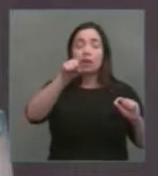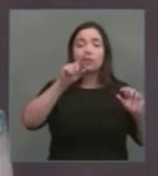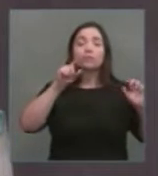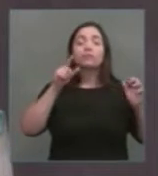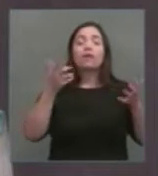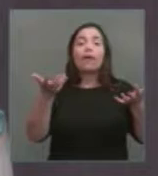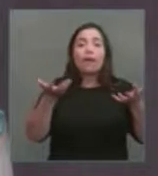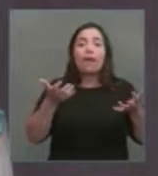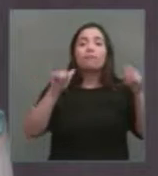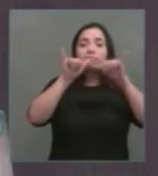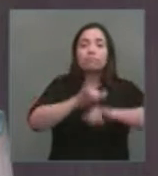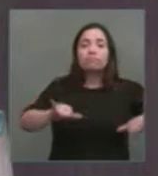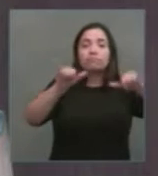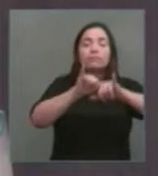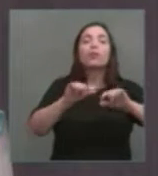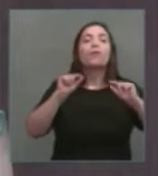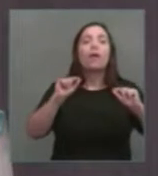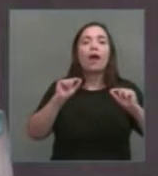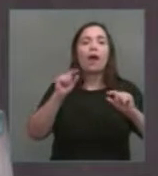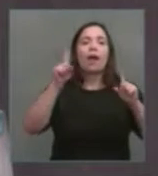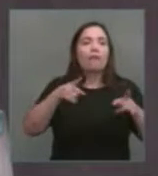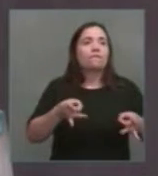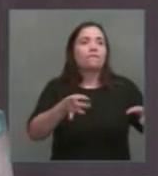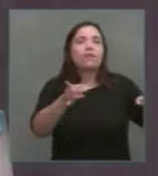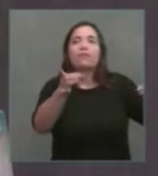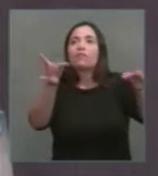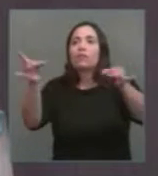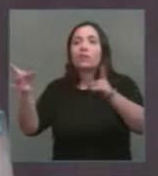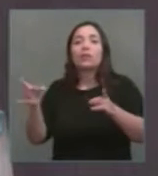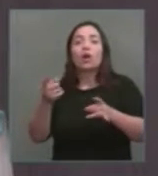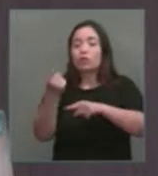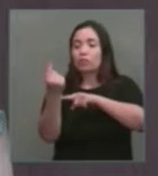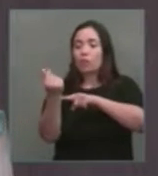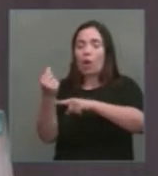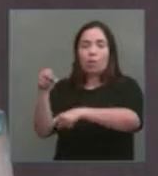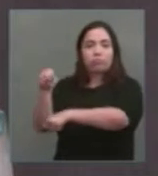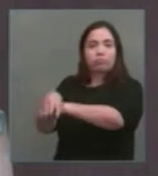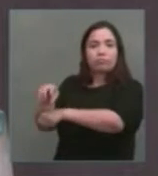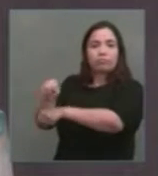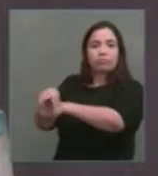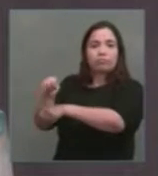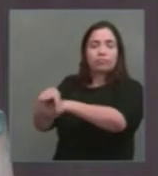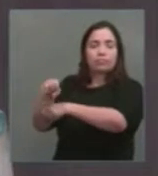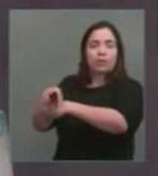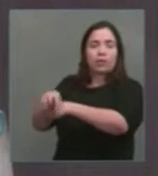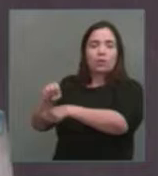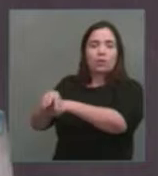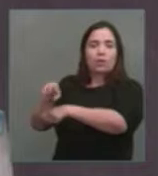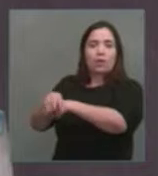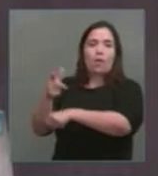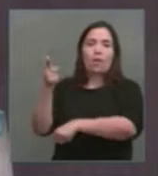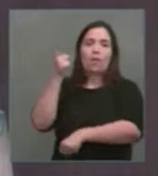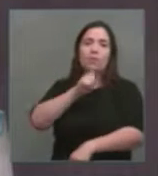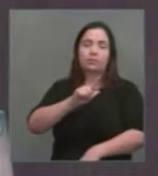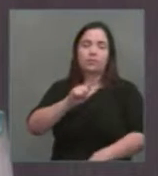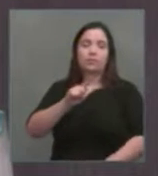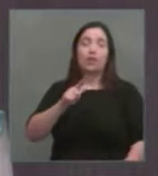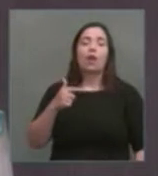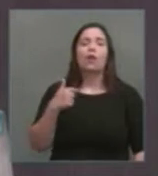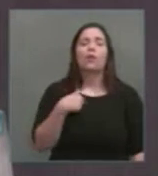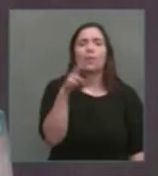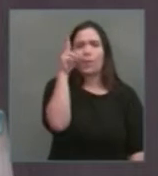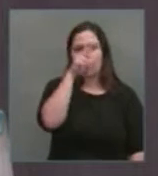caixa, superávit primário, para a rolagem da dívida. Eu me lembro que o argumento